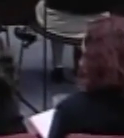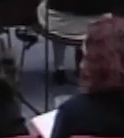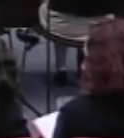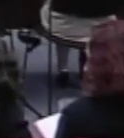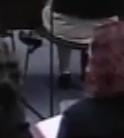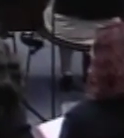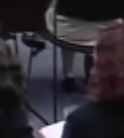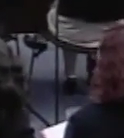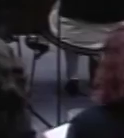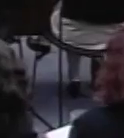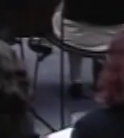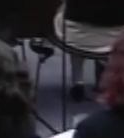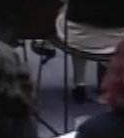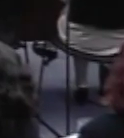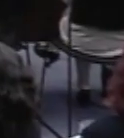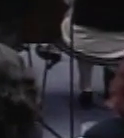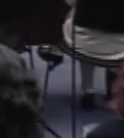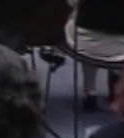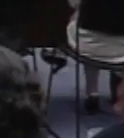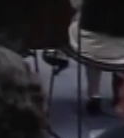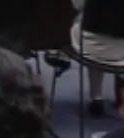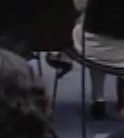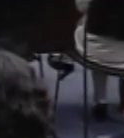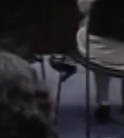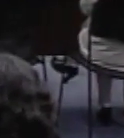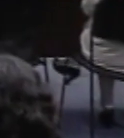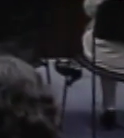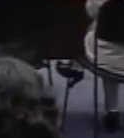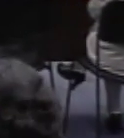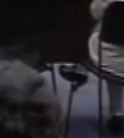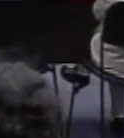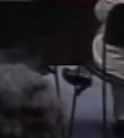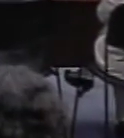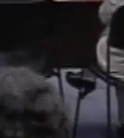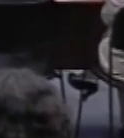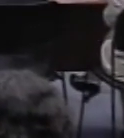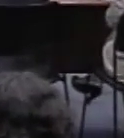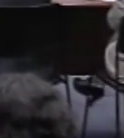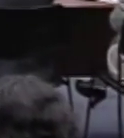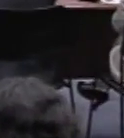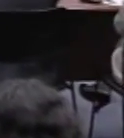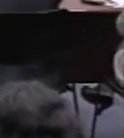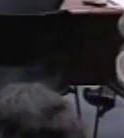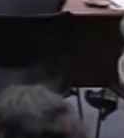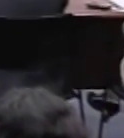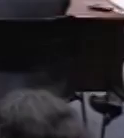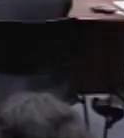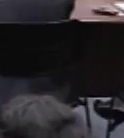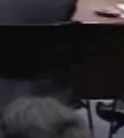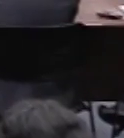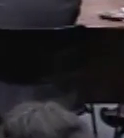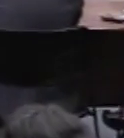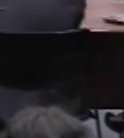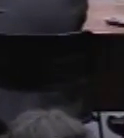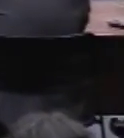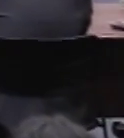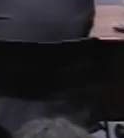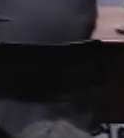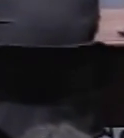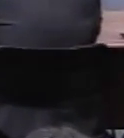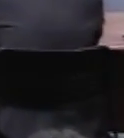agradecer a exposição muito clara não tenho nenhuma indagação a fazer ilustre doutor Evandro doutor Luiz